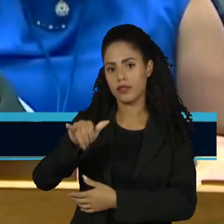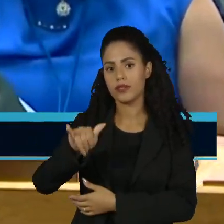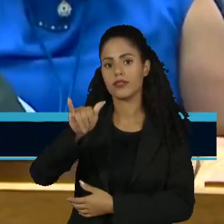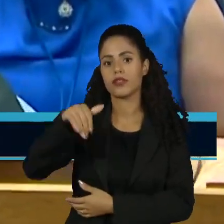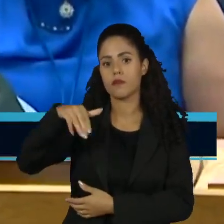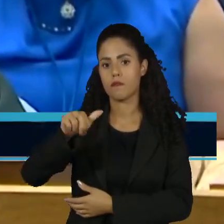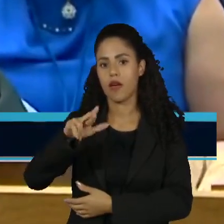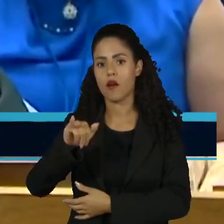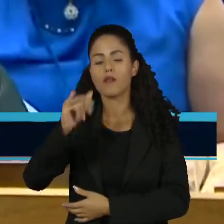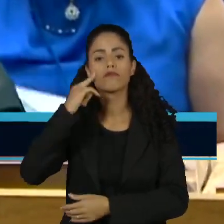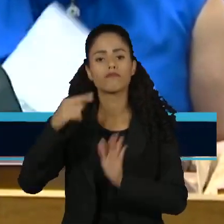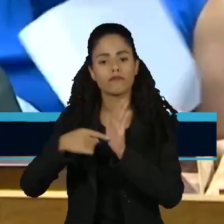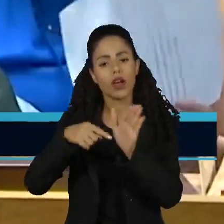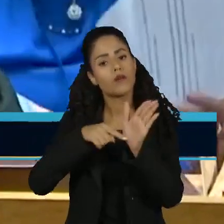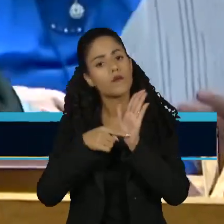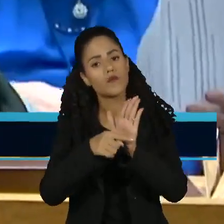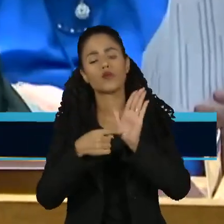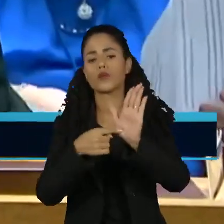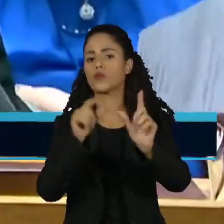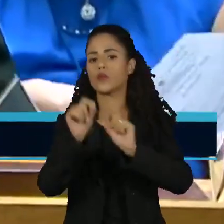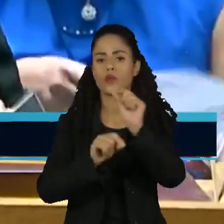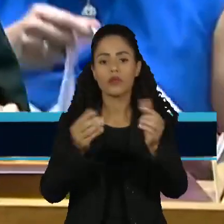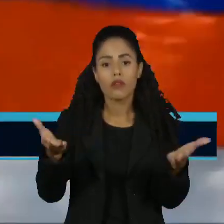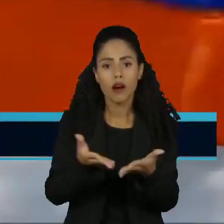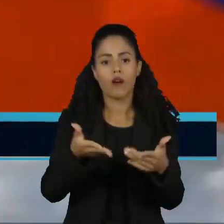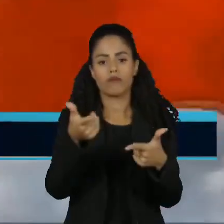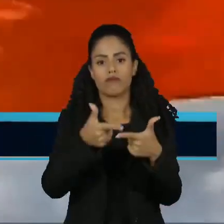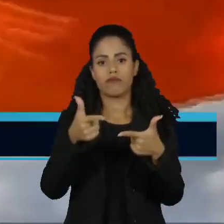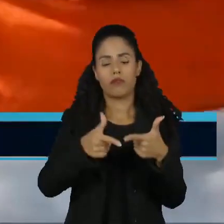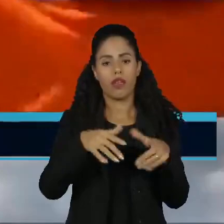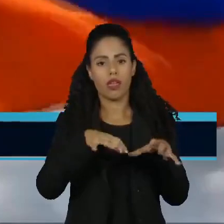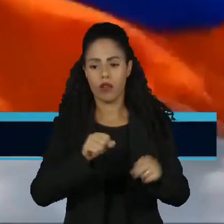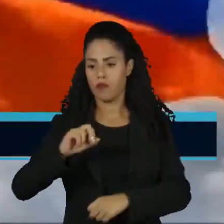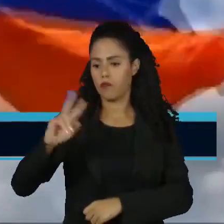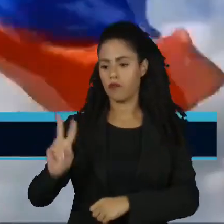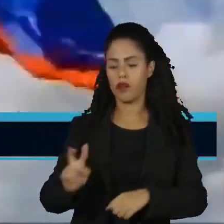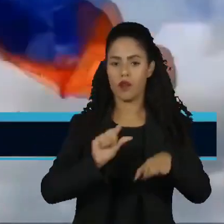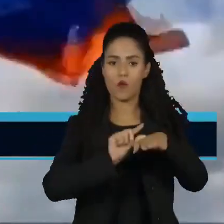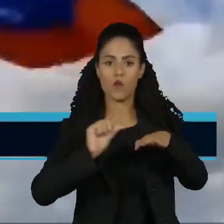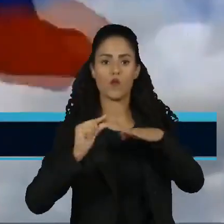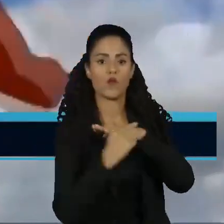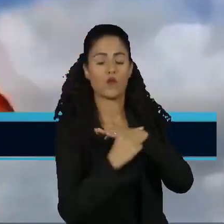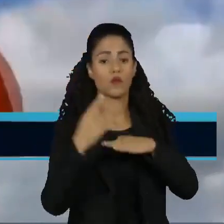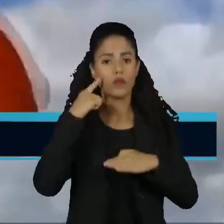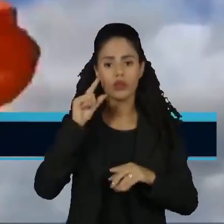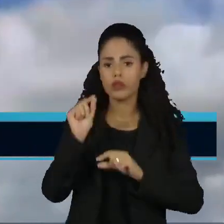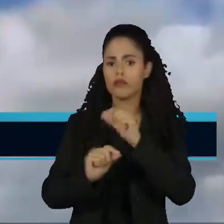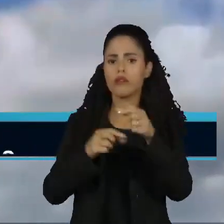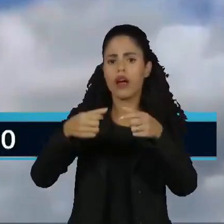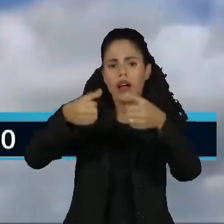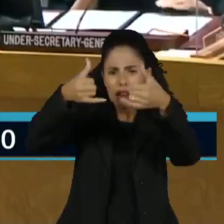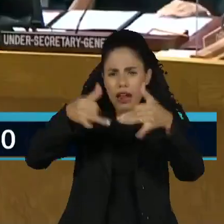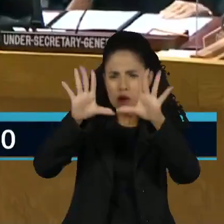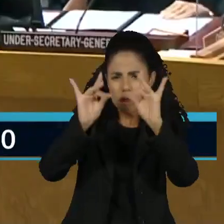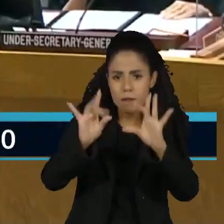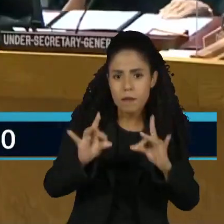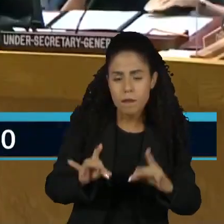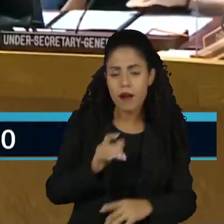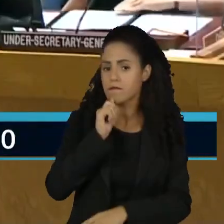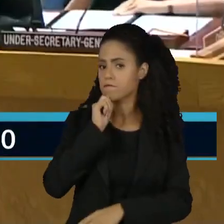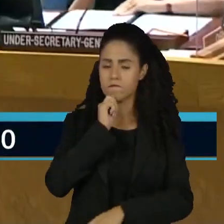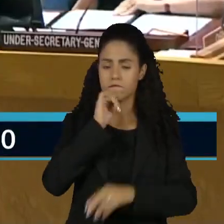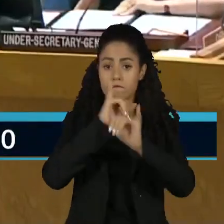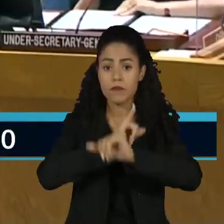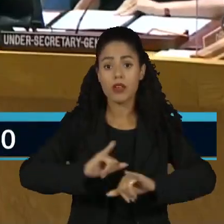apresentou ao Conselho de Segurança o cenário atual da disputa entre Venezuela e Guiana. Detalhes não foram informados, mas, em